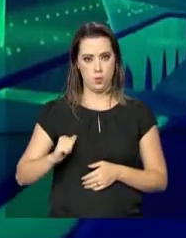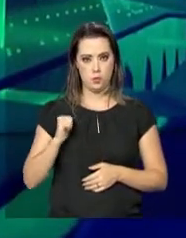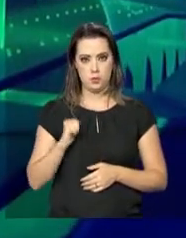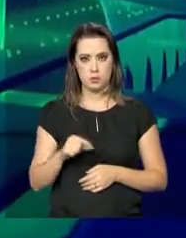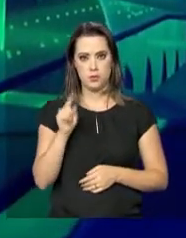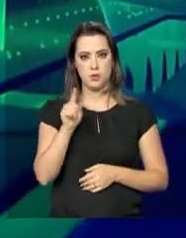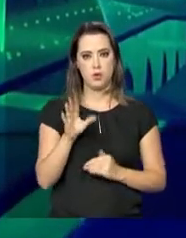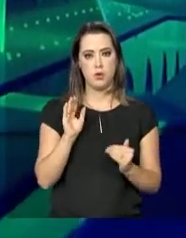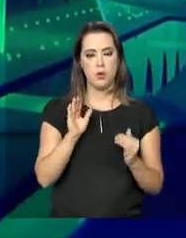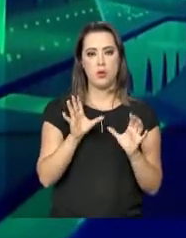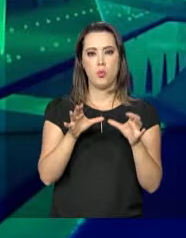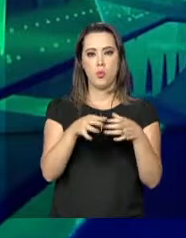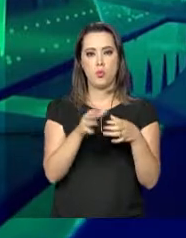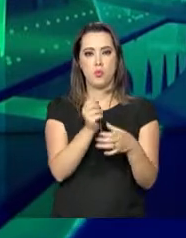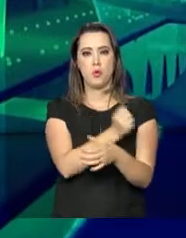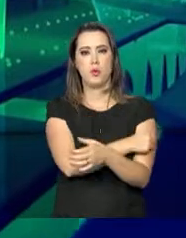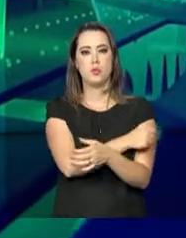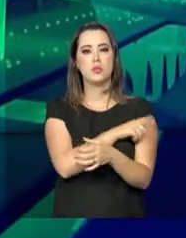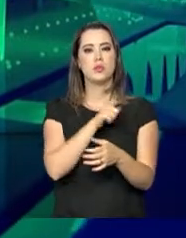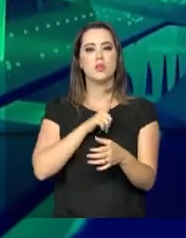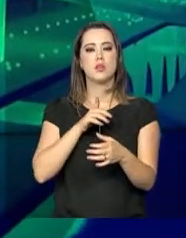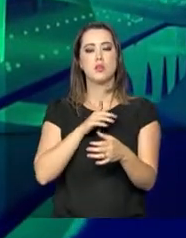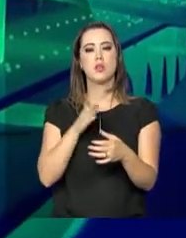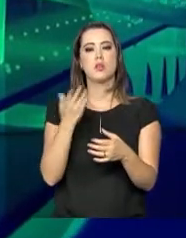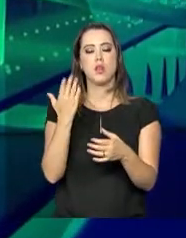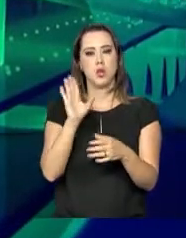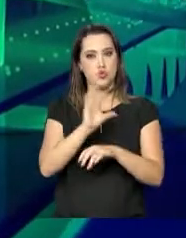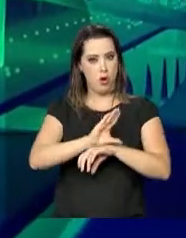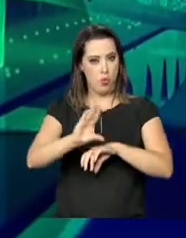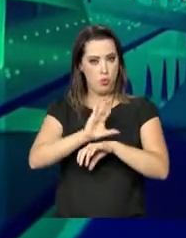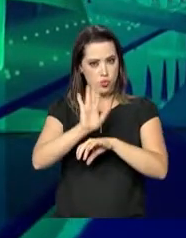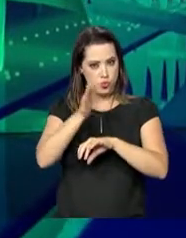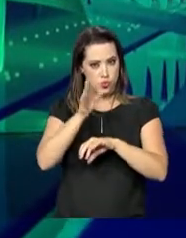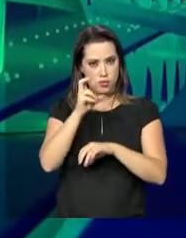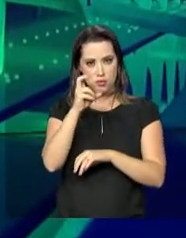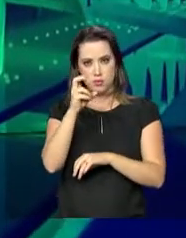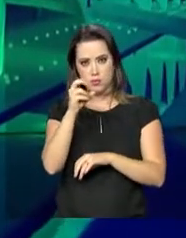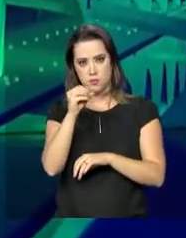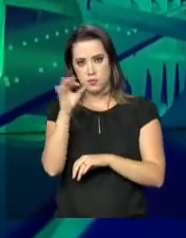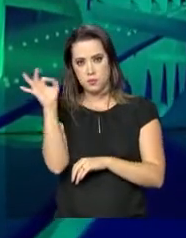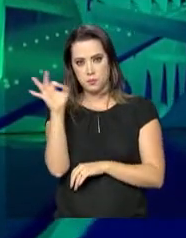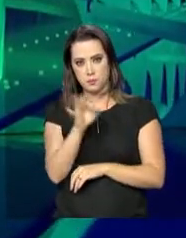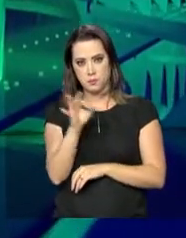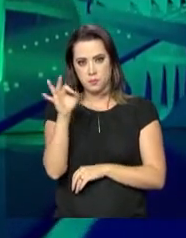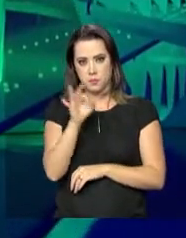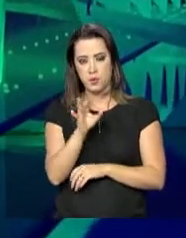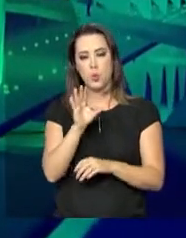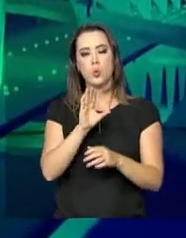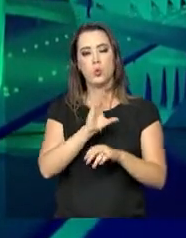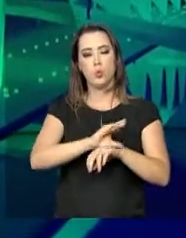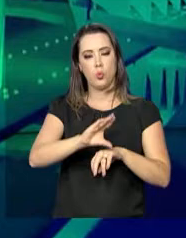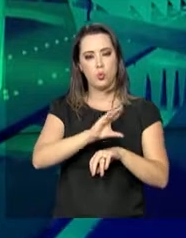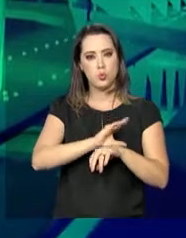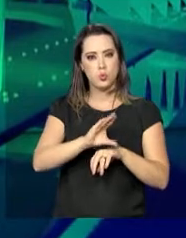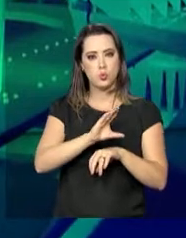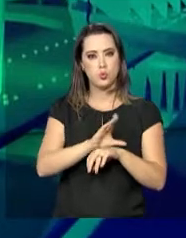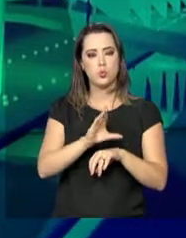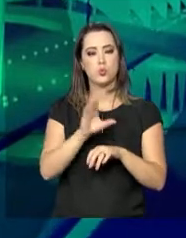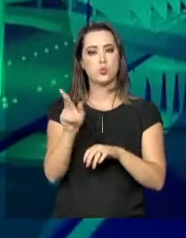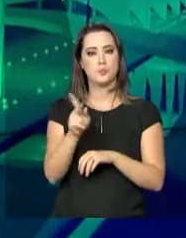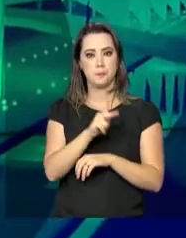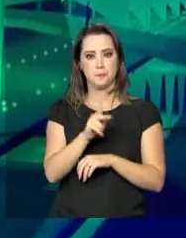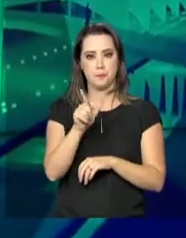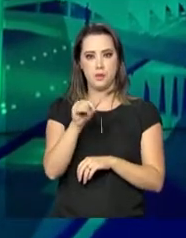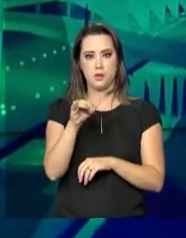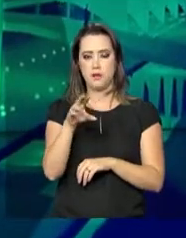Pedagógica são destinadas a estudantes que tenham cursado no mínimo 50% do curso de licenciatura. Também tem direito ao